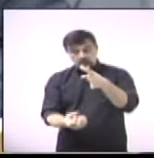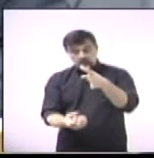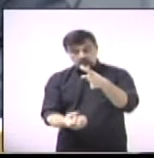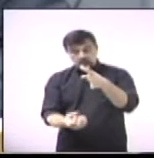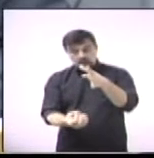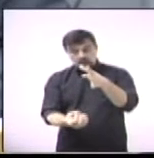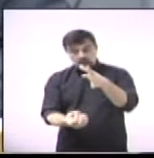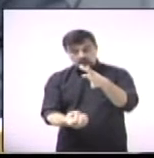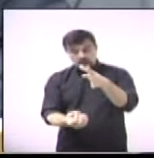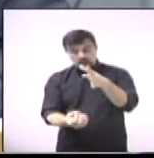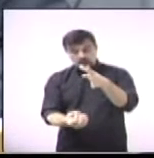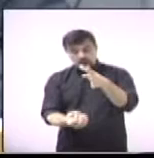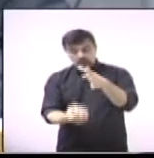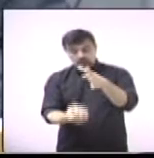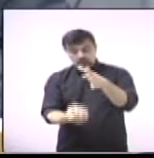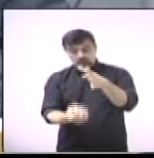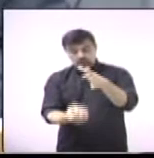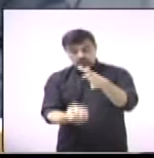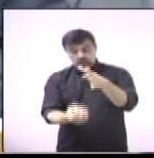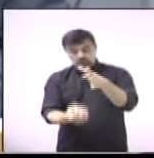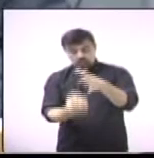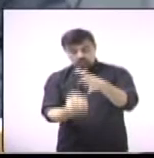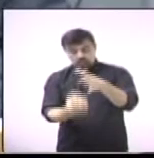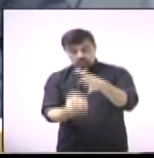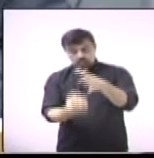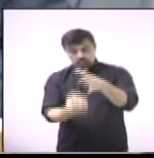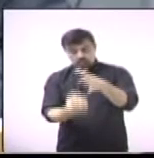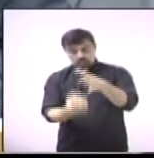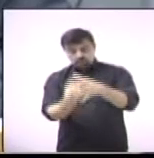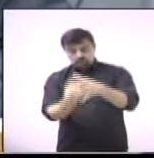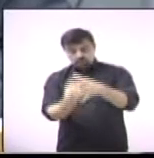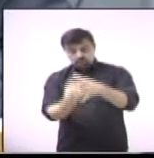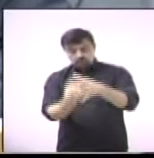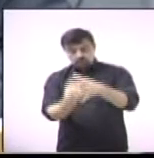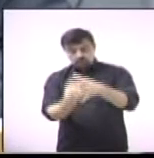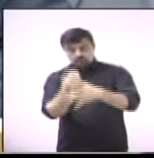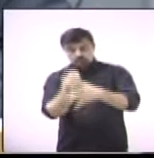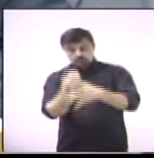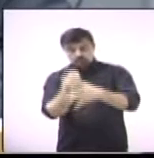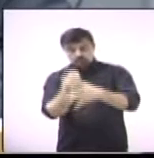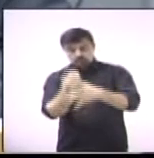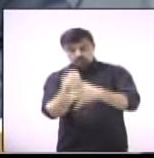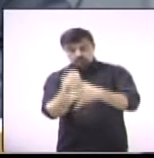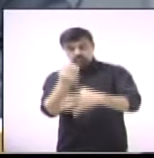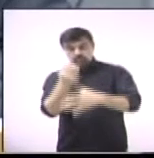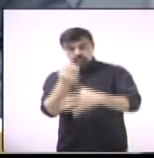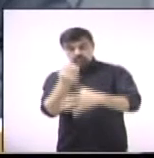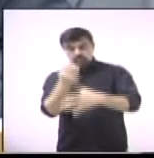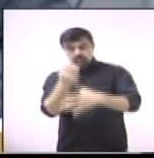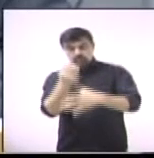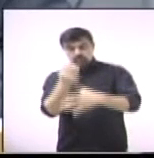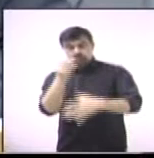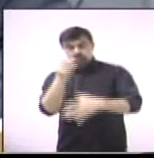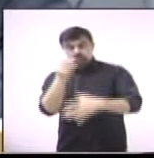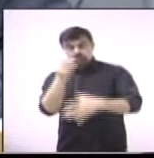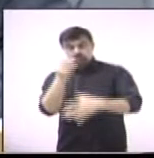condenadas, mas a Petrobras é uma empresa que tem que estar acima dessas